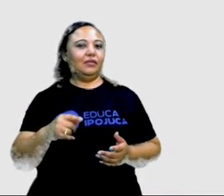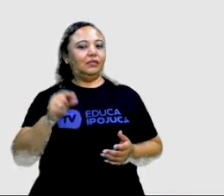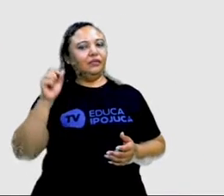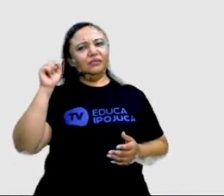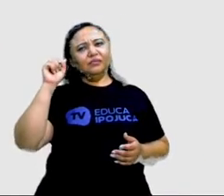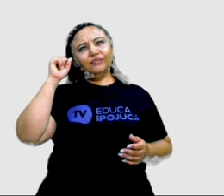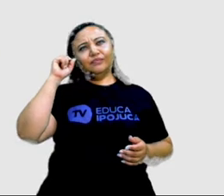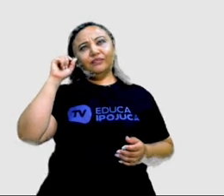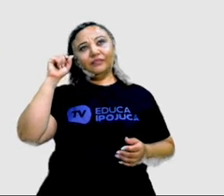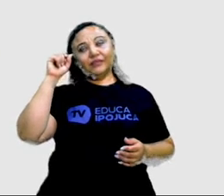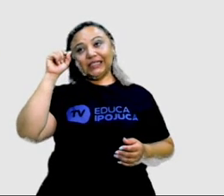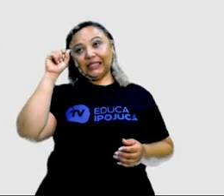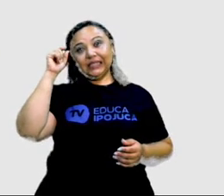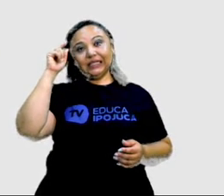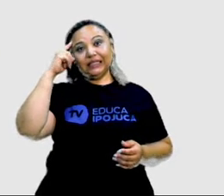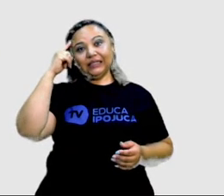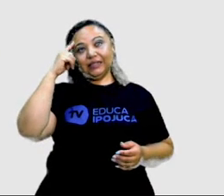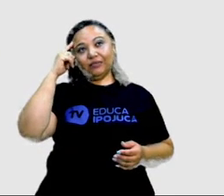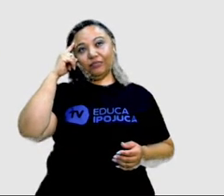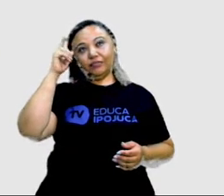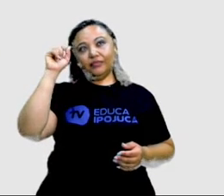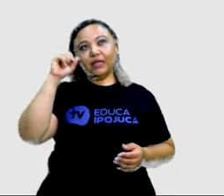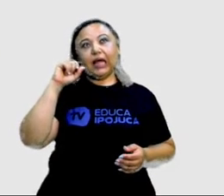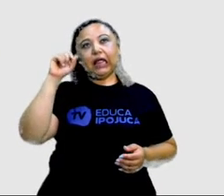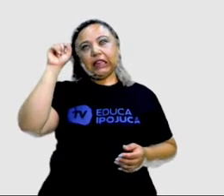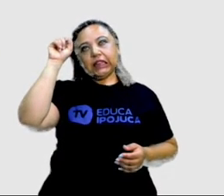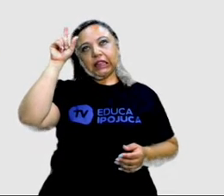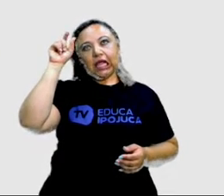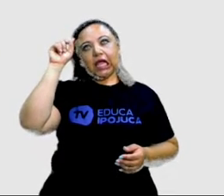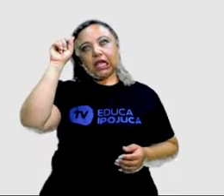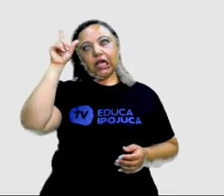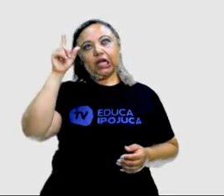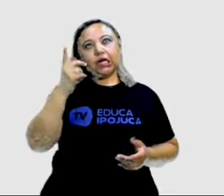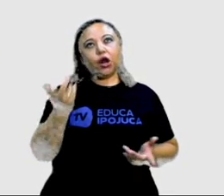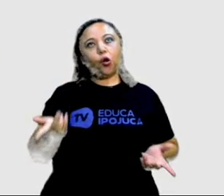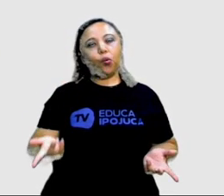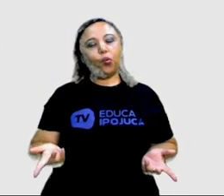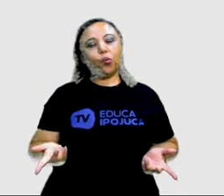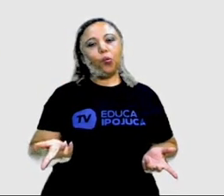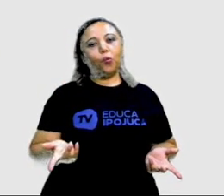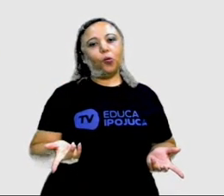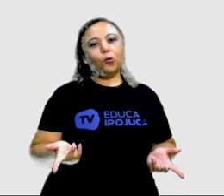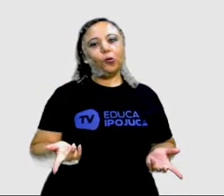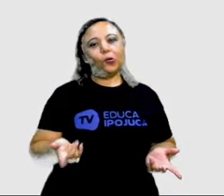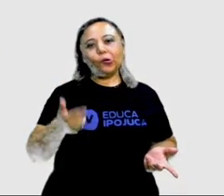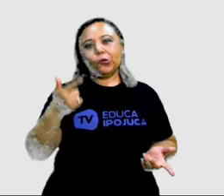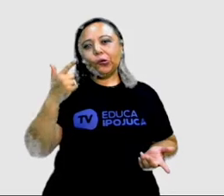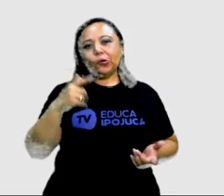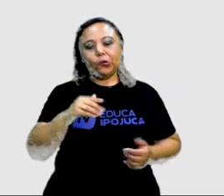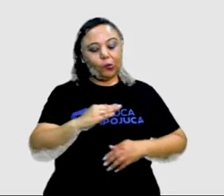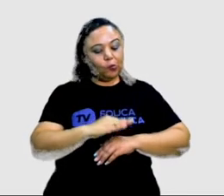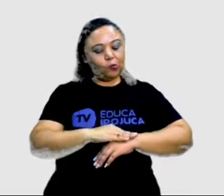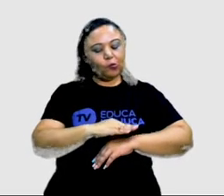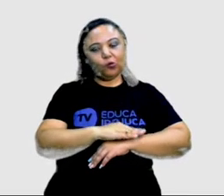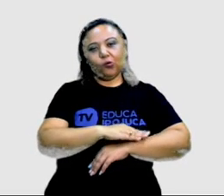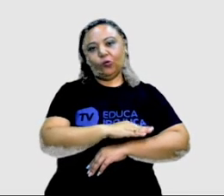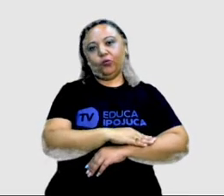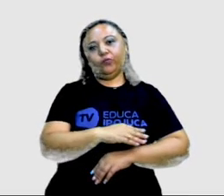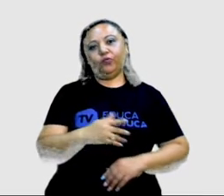Ele passou a semana inteira martelando. De repente ele pensou em quê? No urubu.